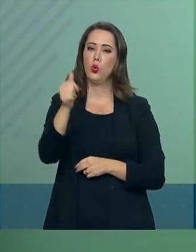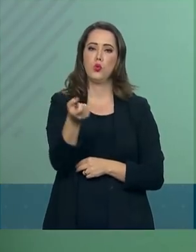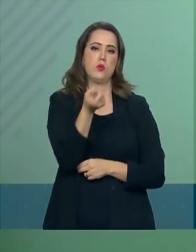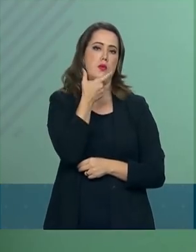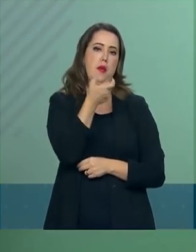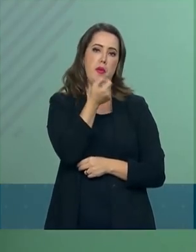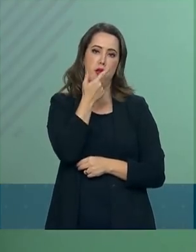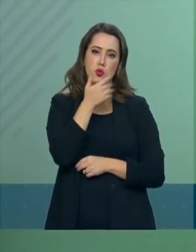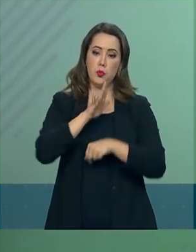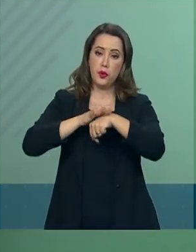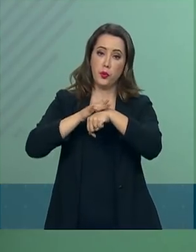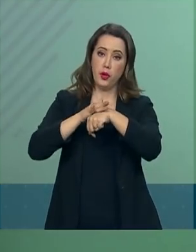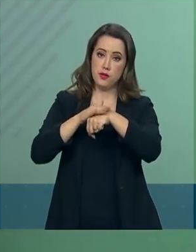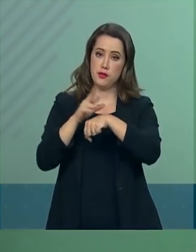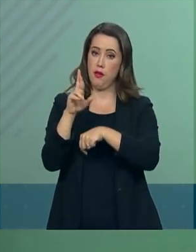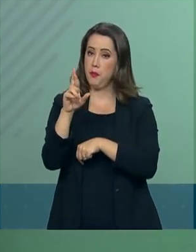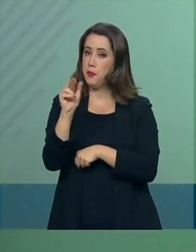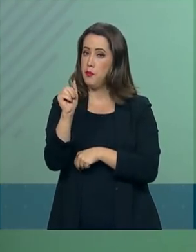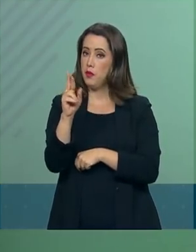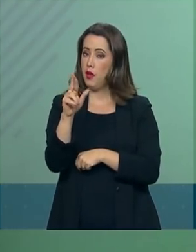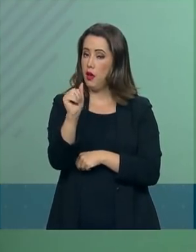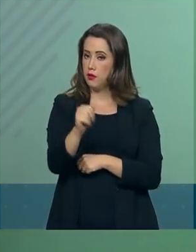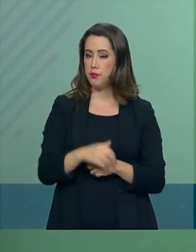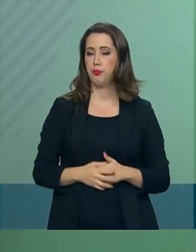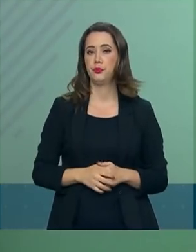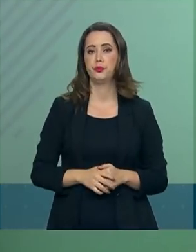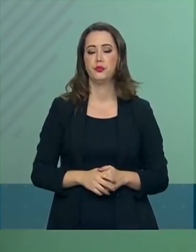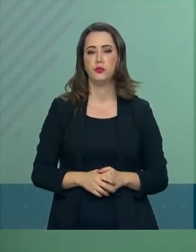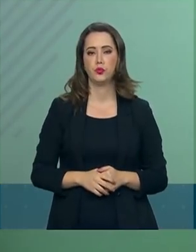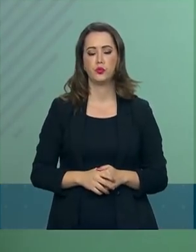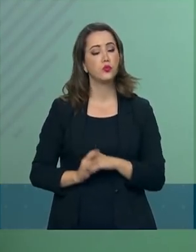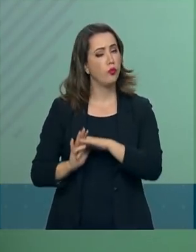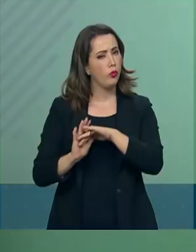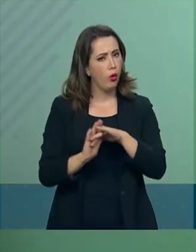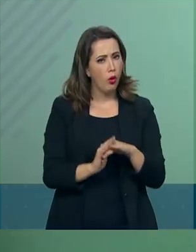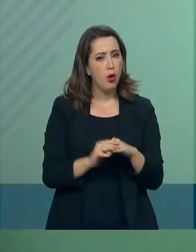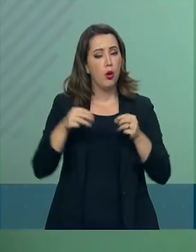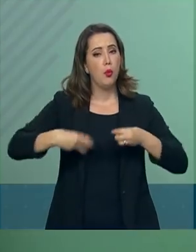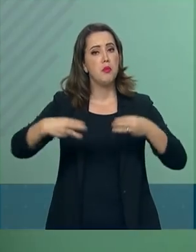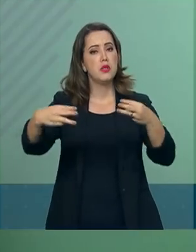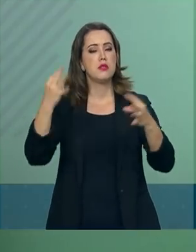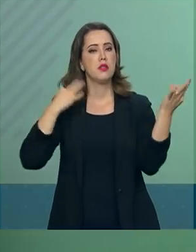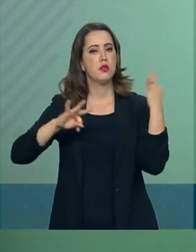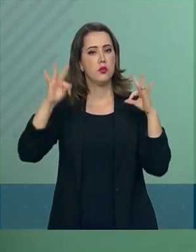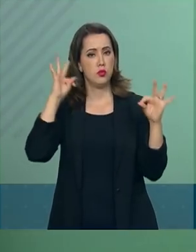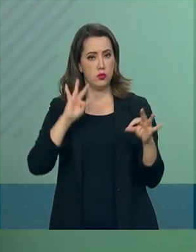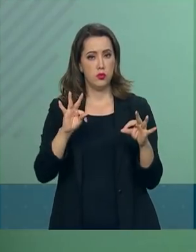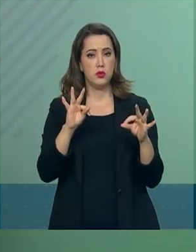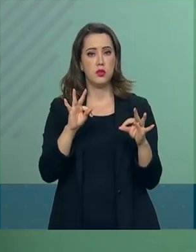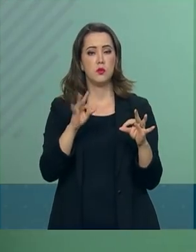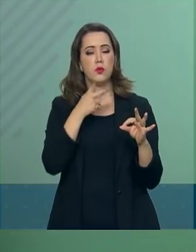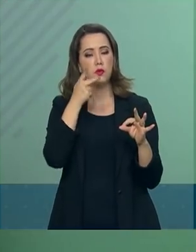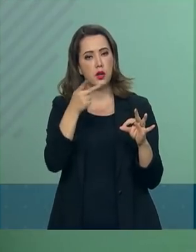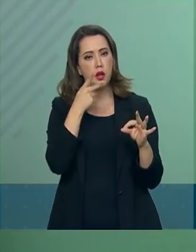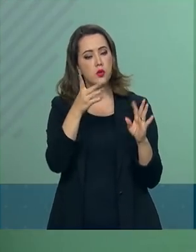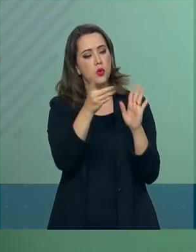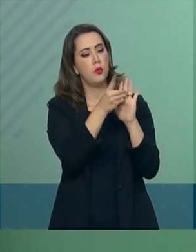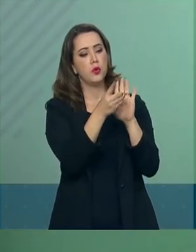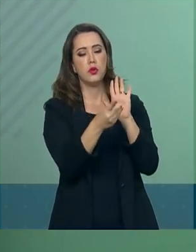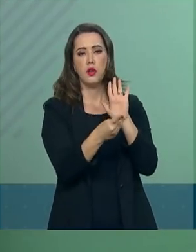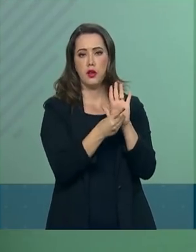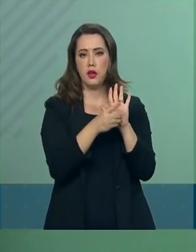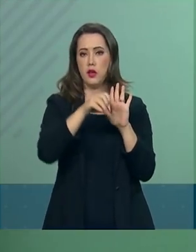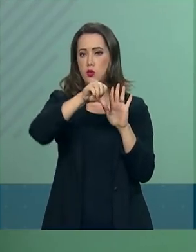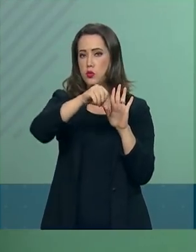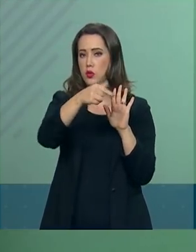Ministério do Turismo. O ministro comentou sobre o decreto 9791, agora de